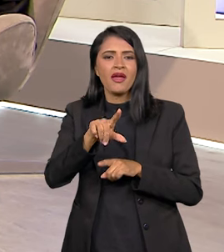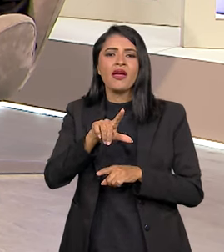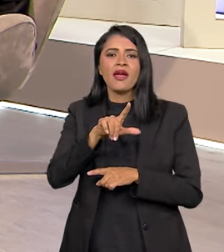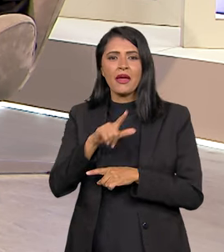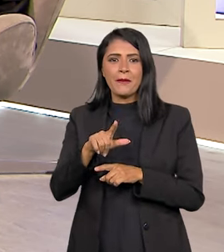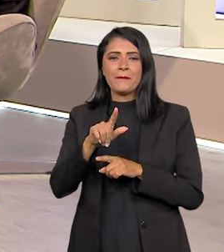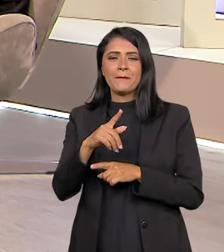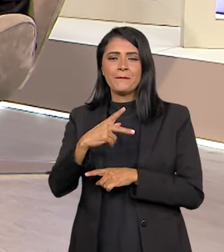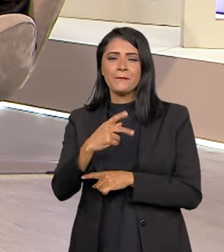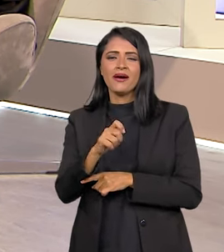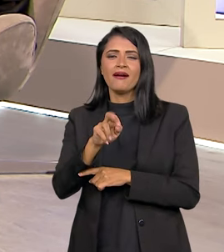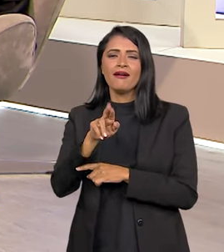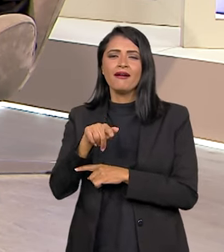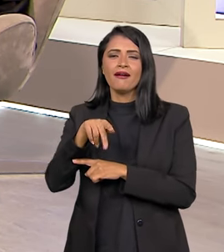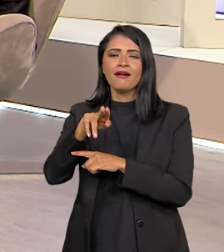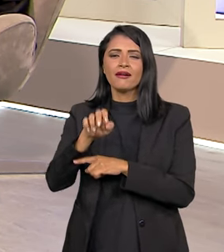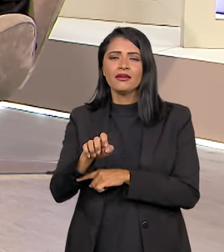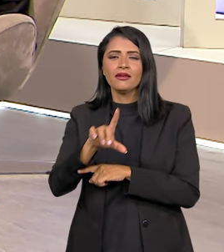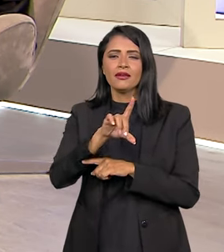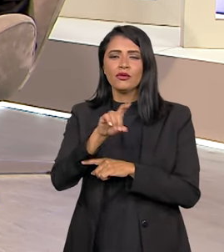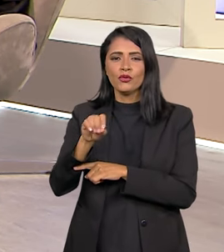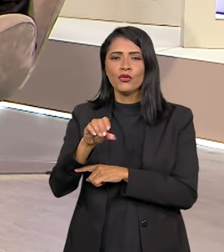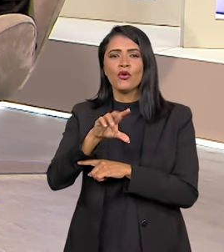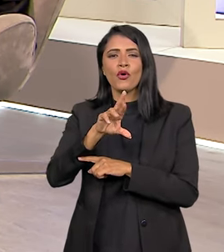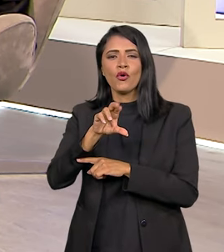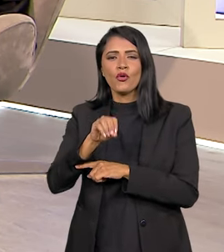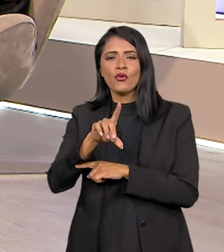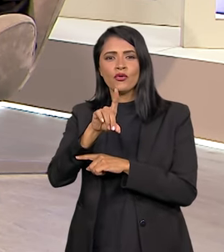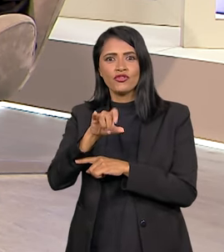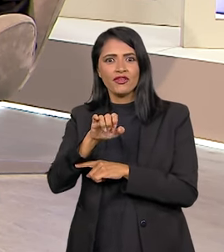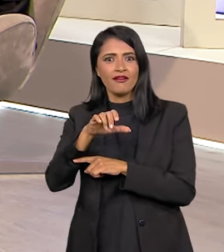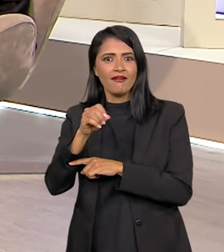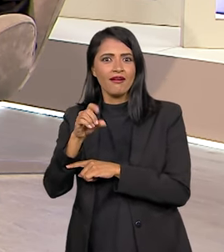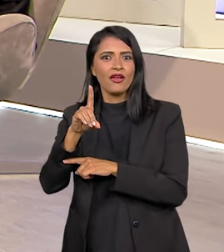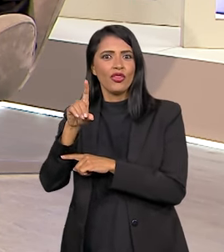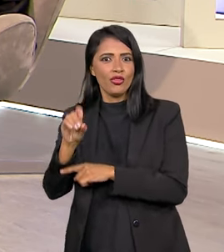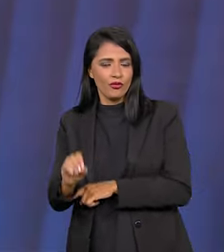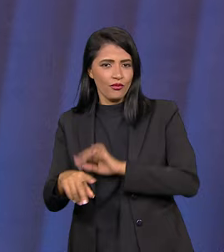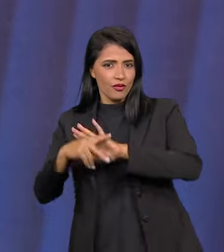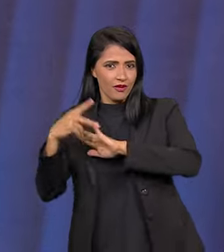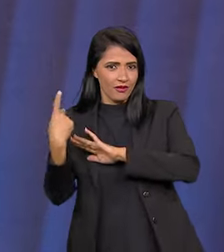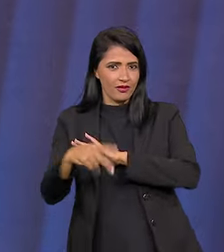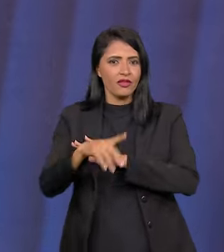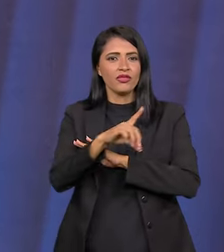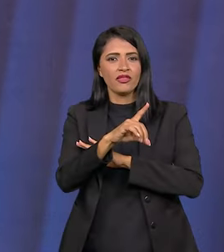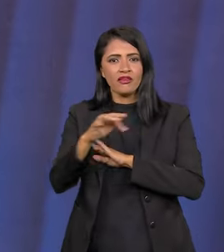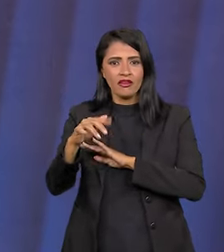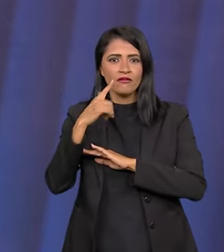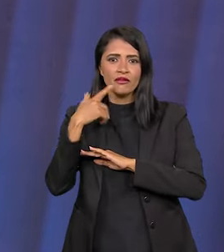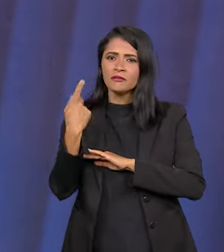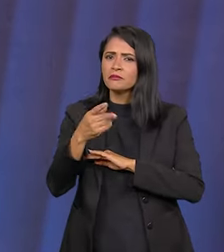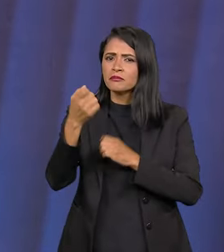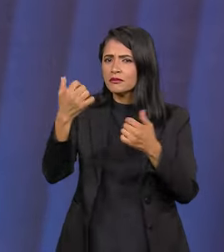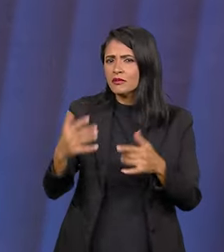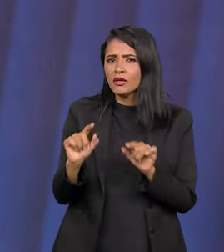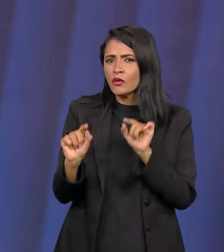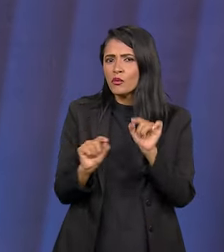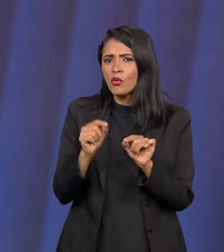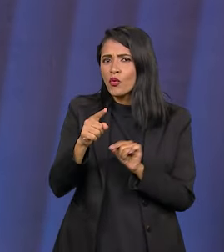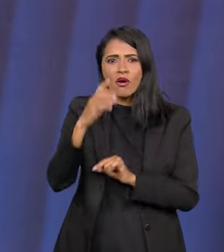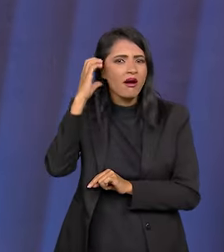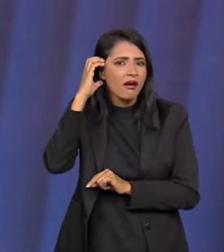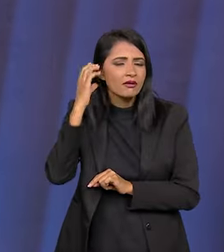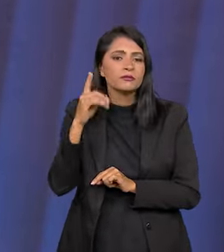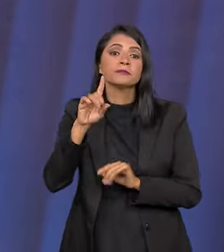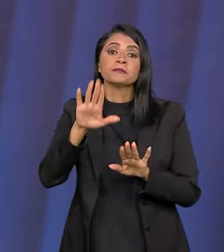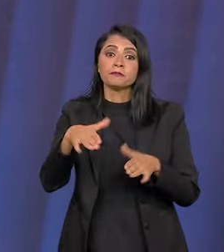o Parque do Rodeador, aqui na região do Distrito Federal, né? Que é um dos maiores complexos do mundo em ondas curtas, não é isso? Fala